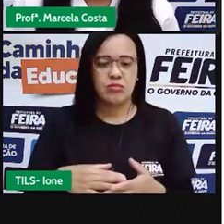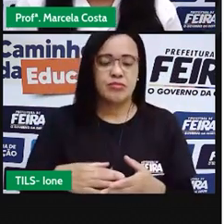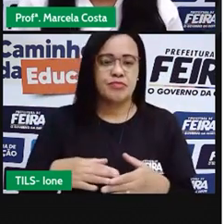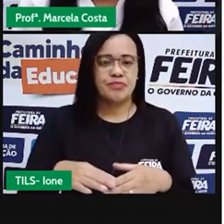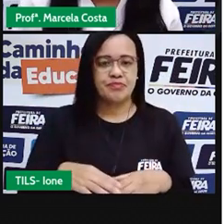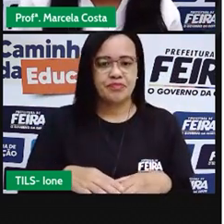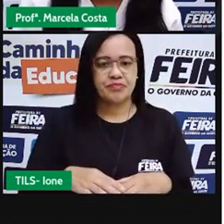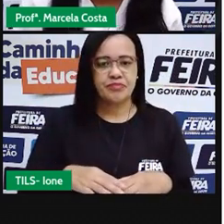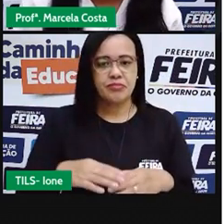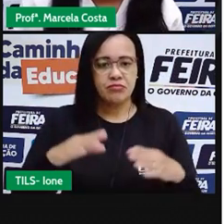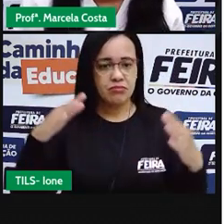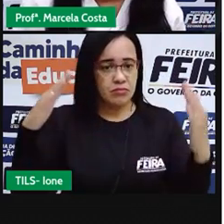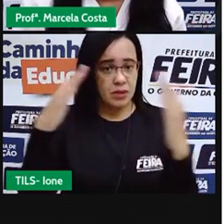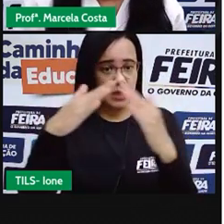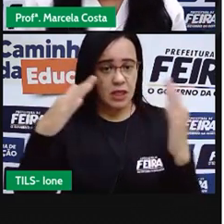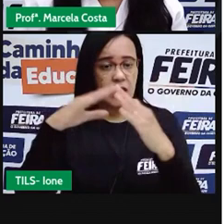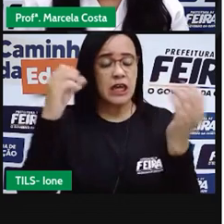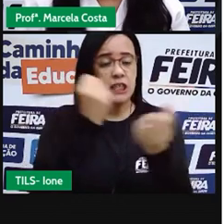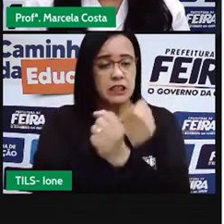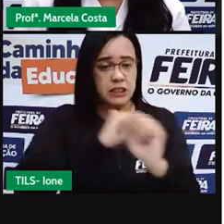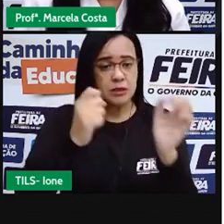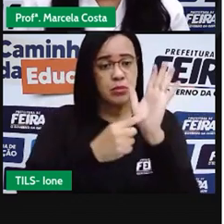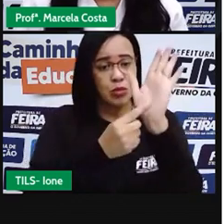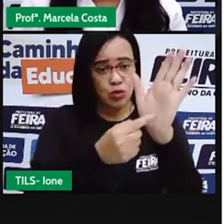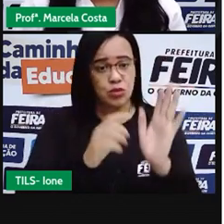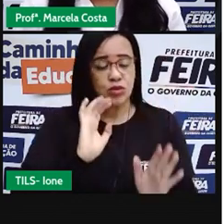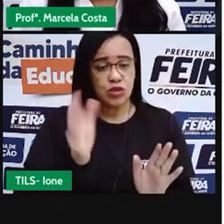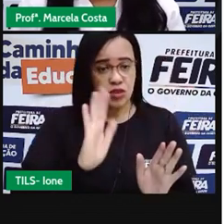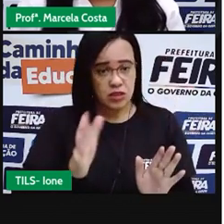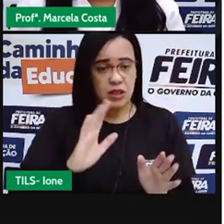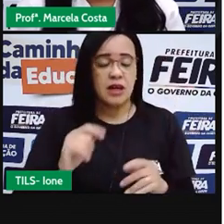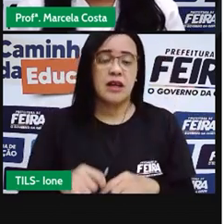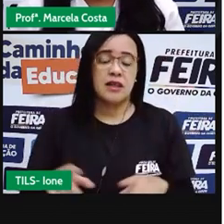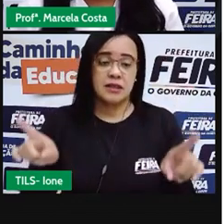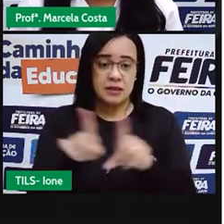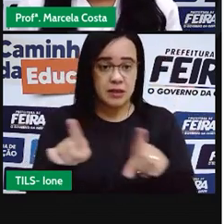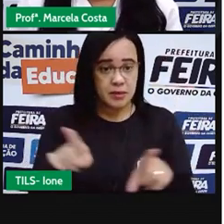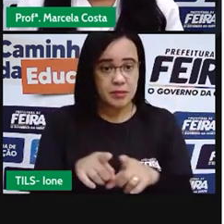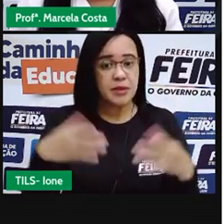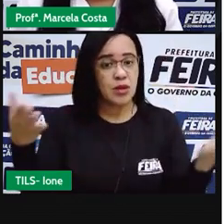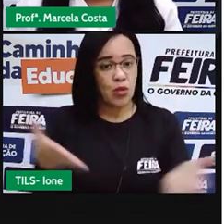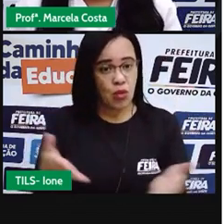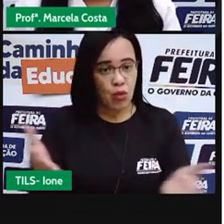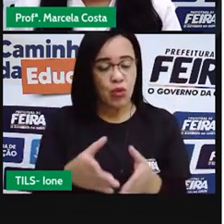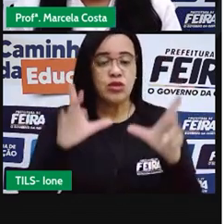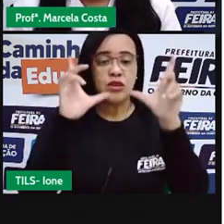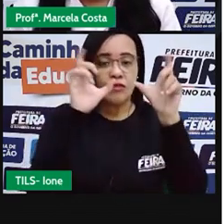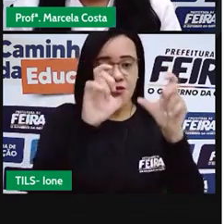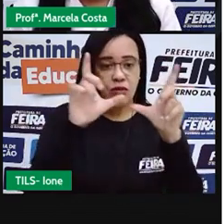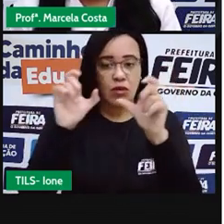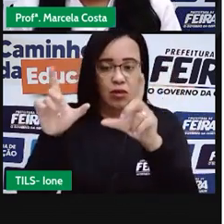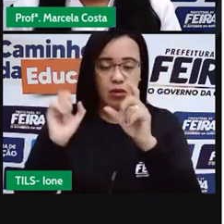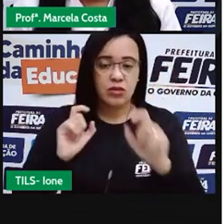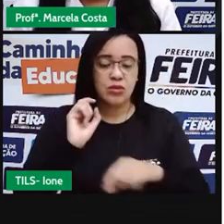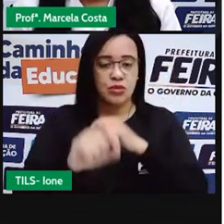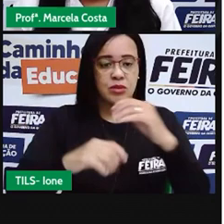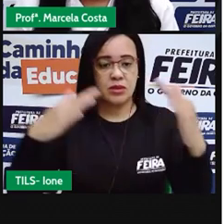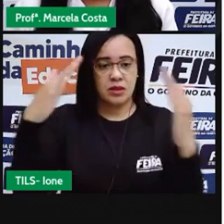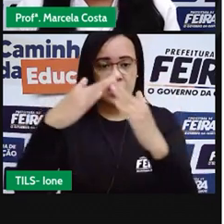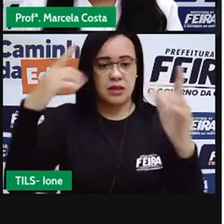já mostrou em outra aula e trouxe também imagens das igrejas aqui de Feira de Santana.